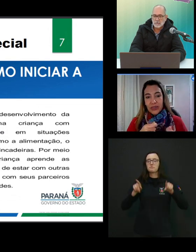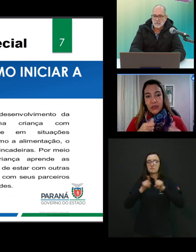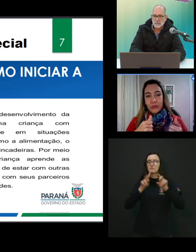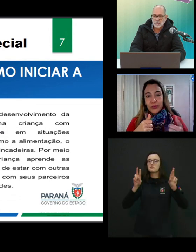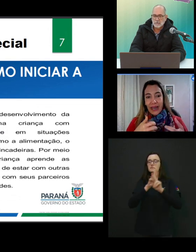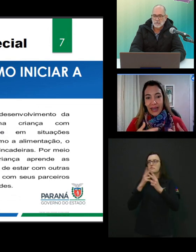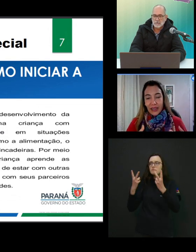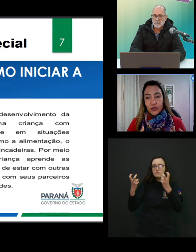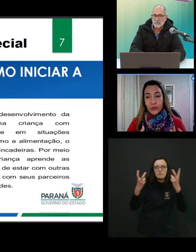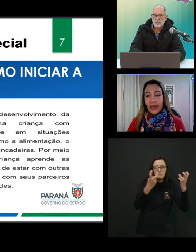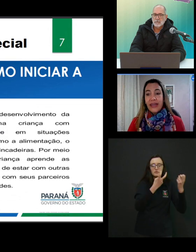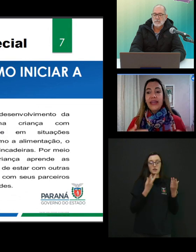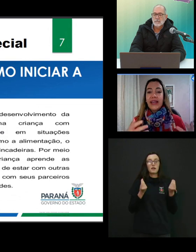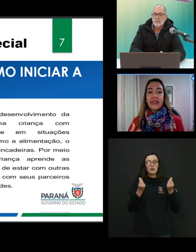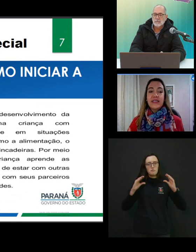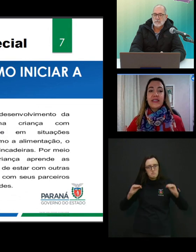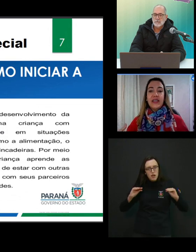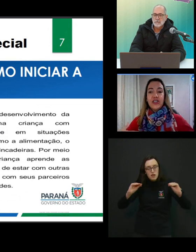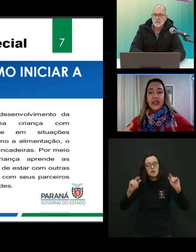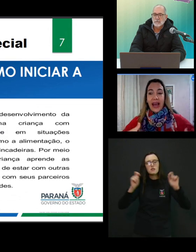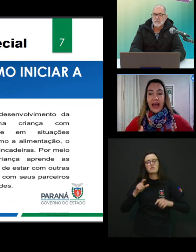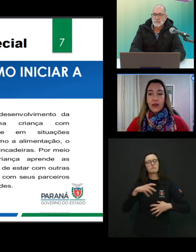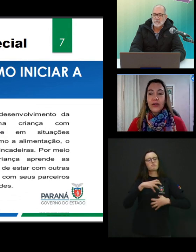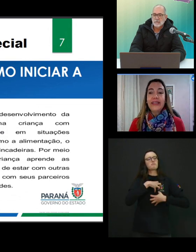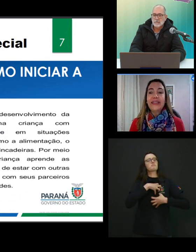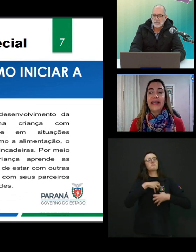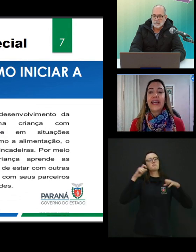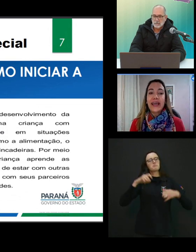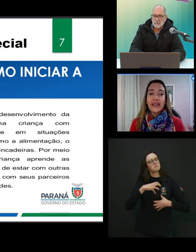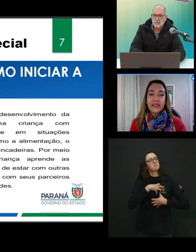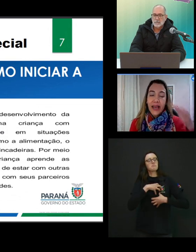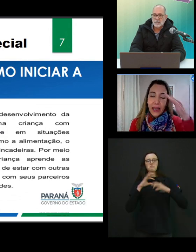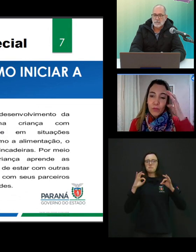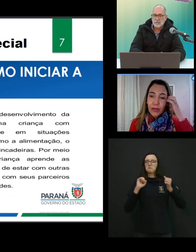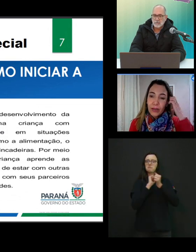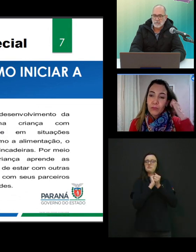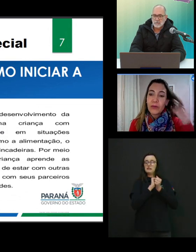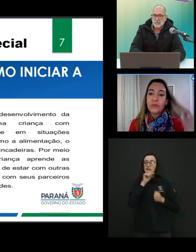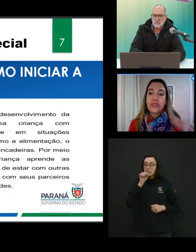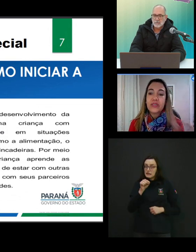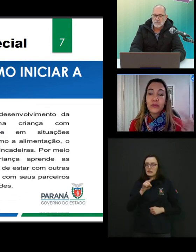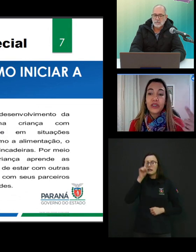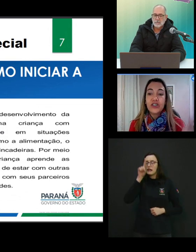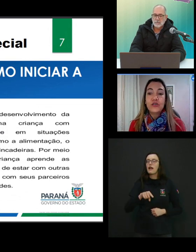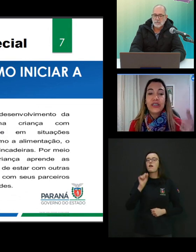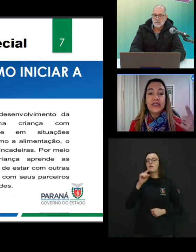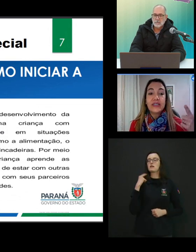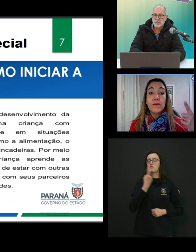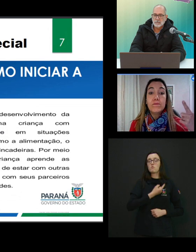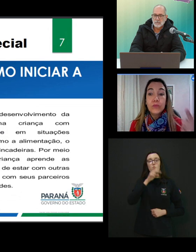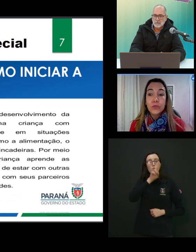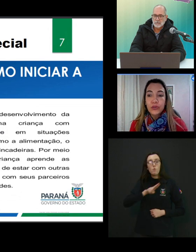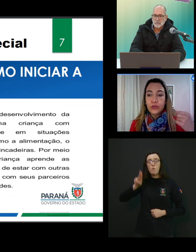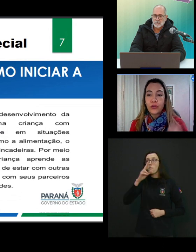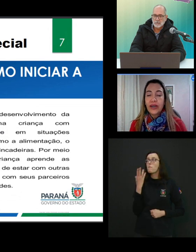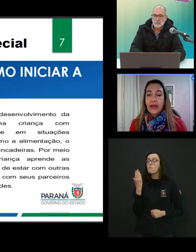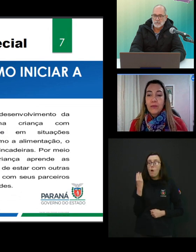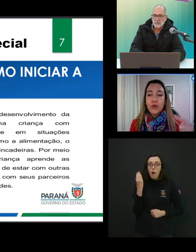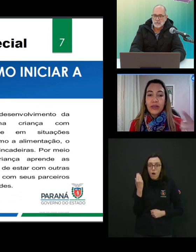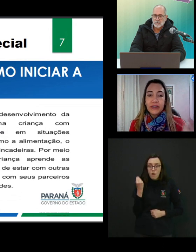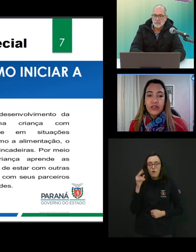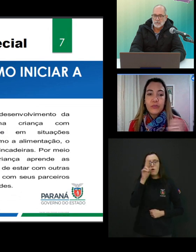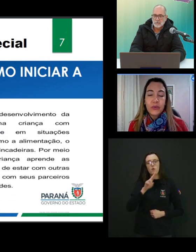percepção tátil, em que ela se sente acolhida. Essa é uma posição que a gente utiliza muito